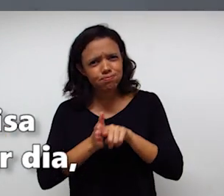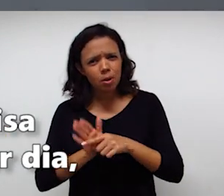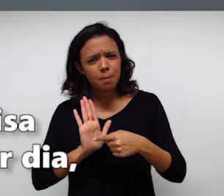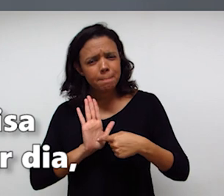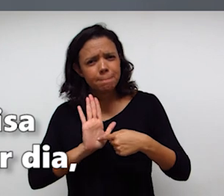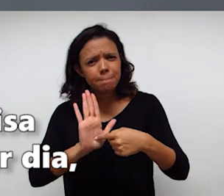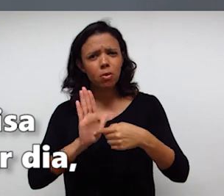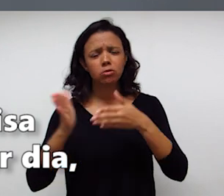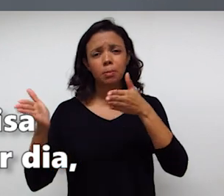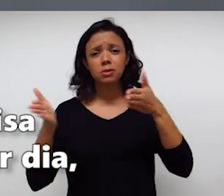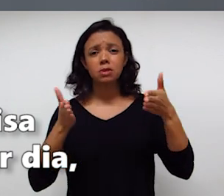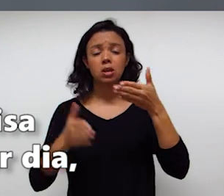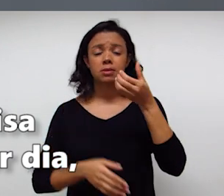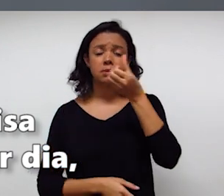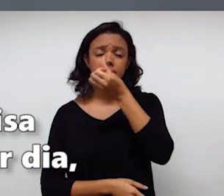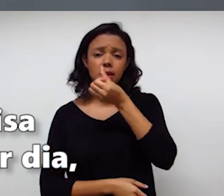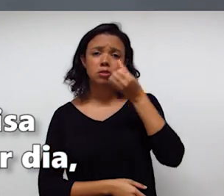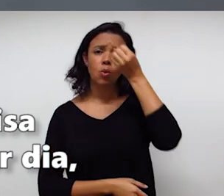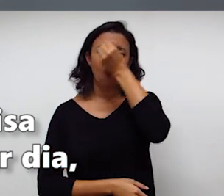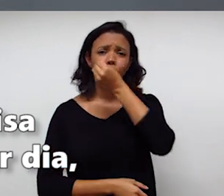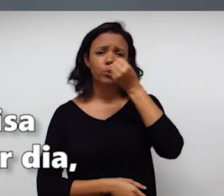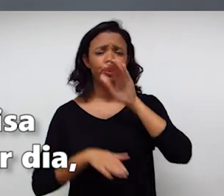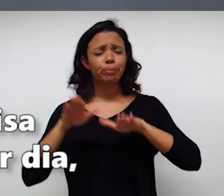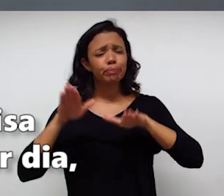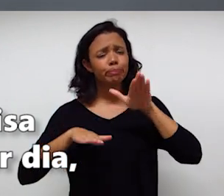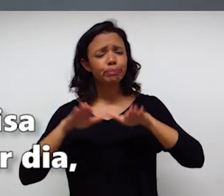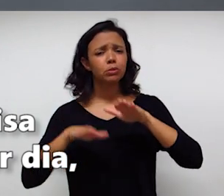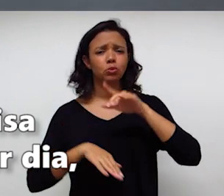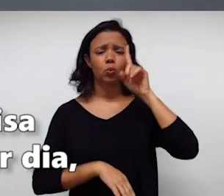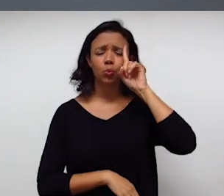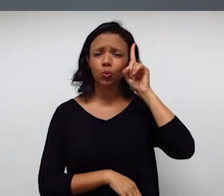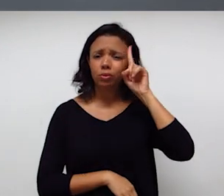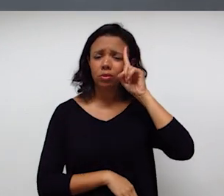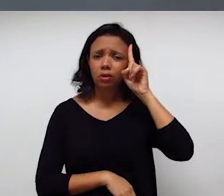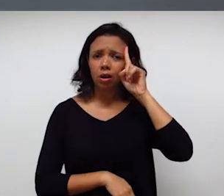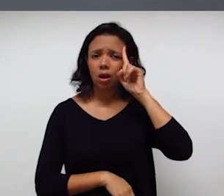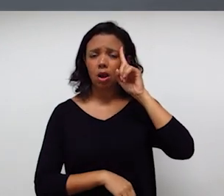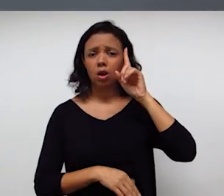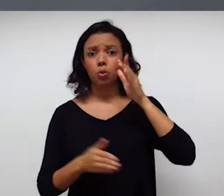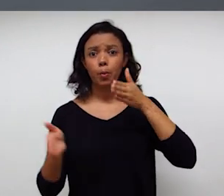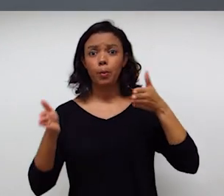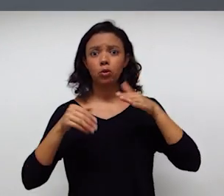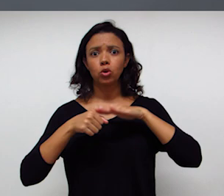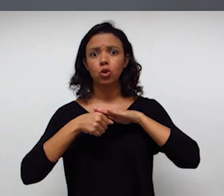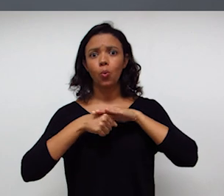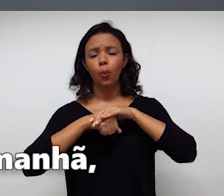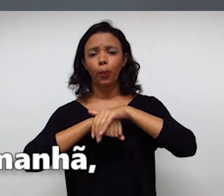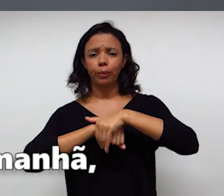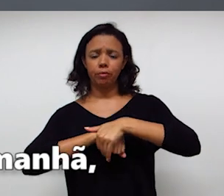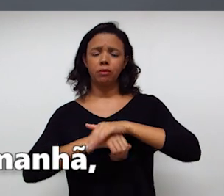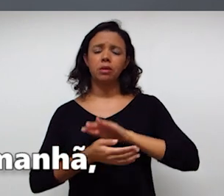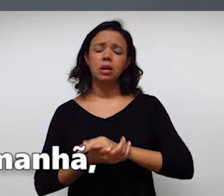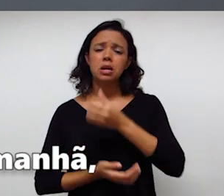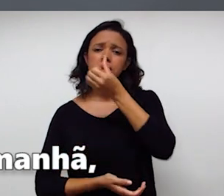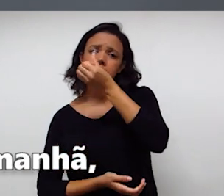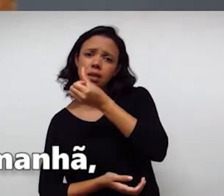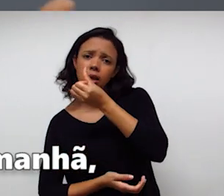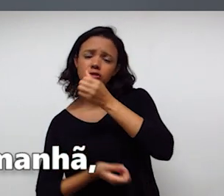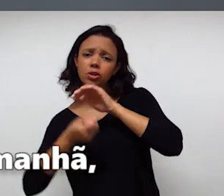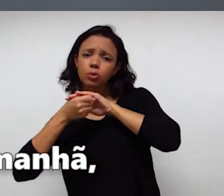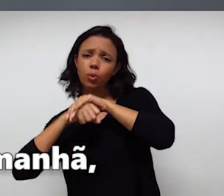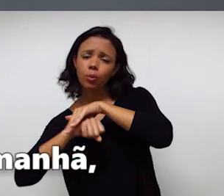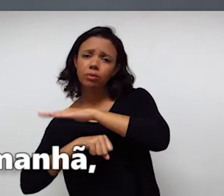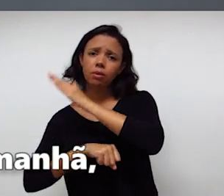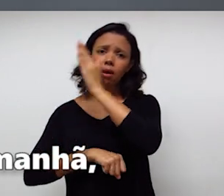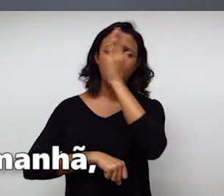que você precisa dormir em média de 6 a 8 horas por dia no período noturno, ou seja, entre